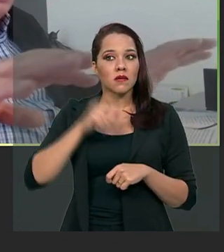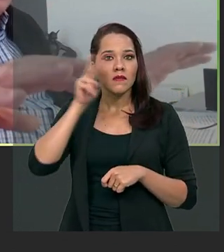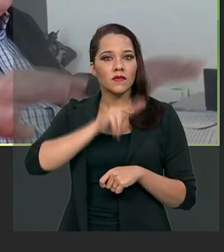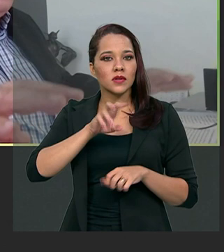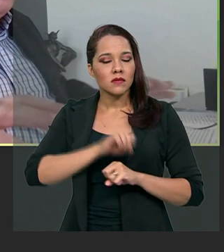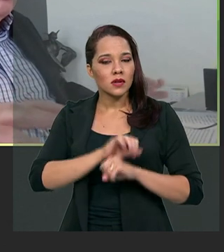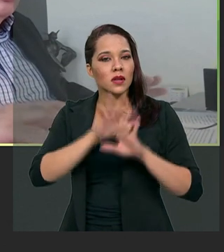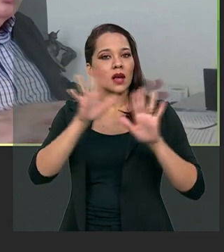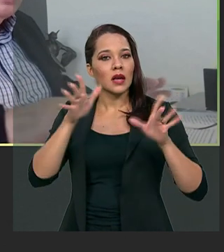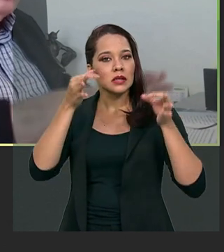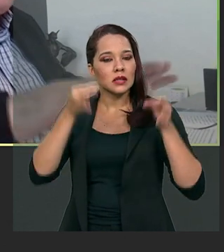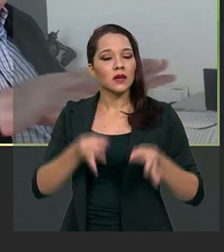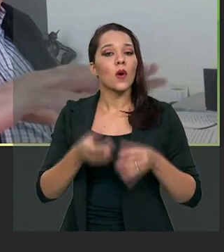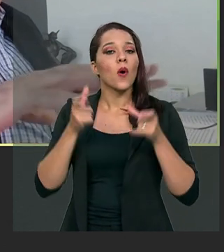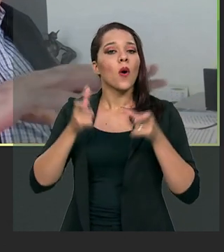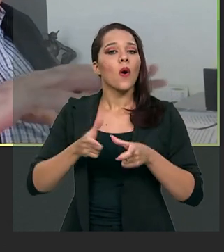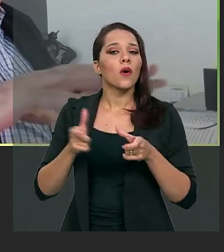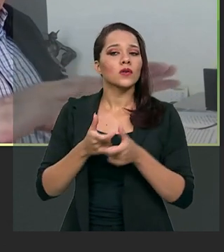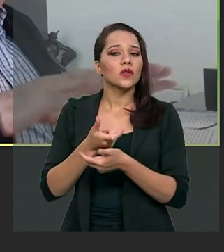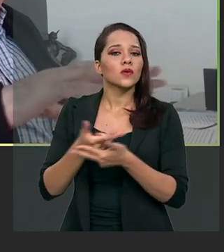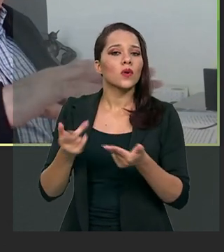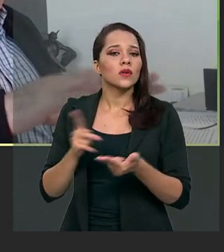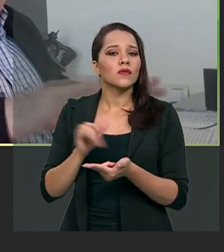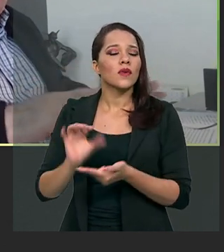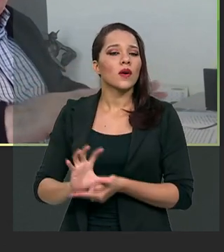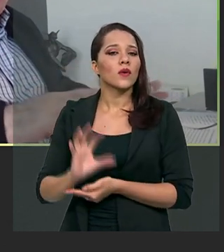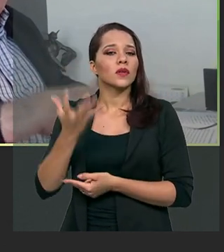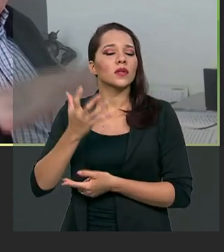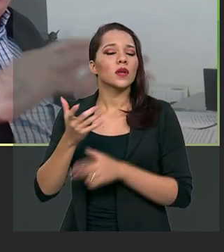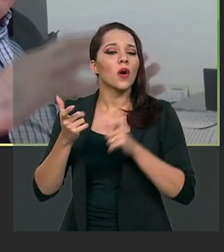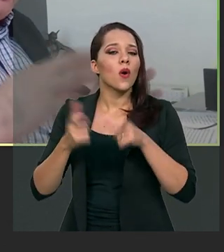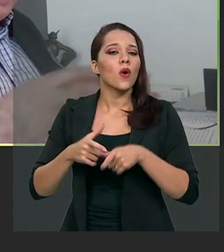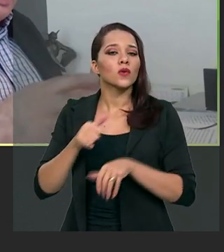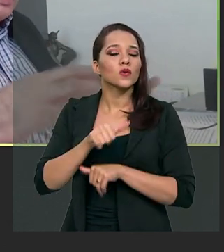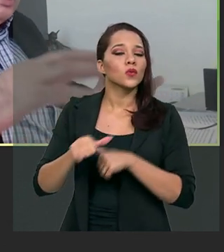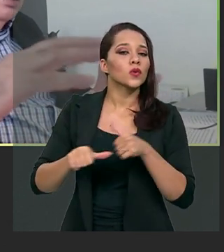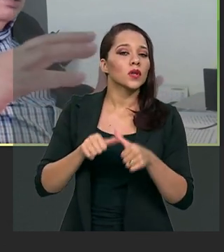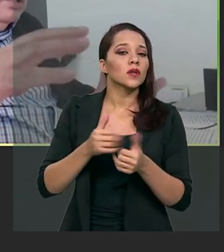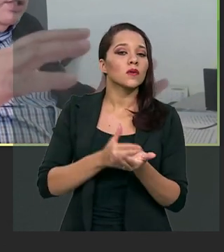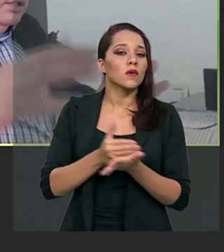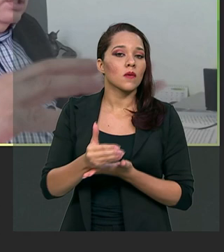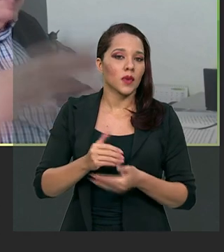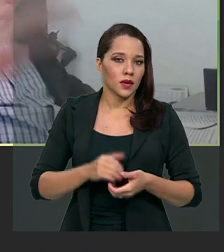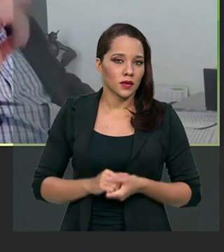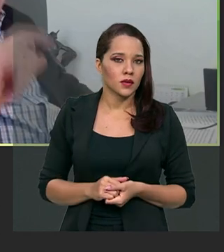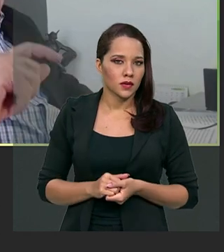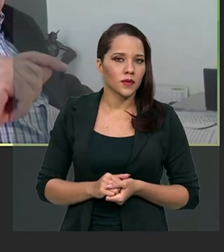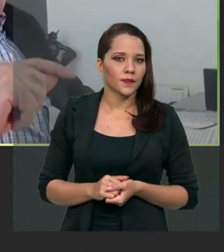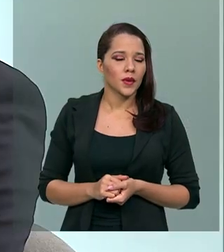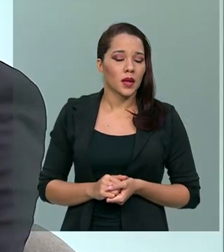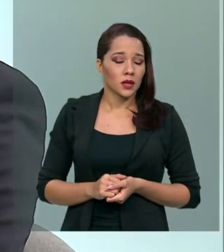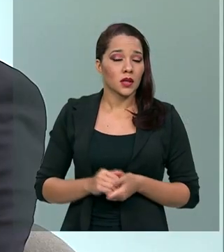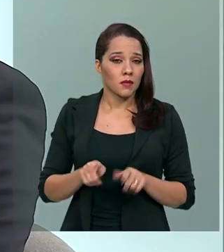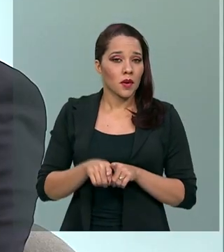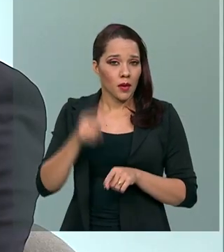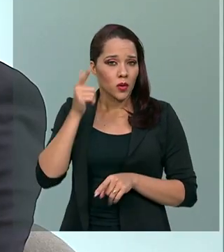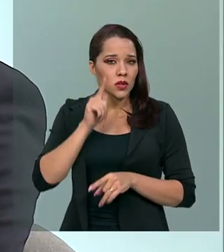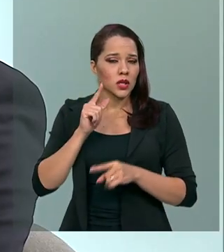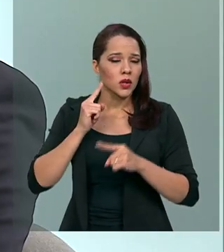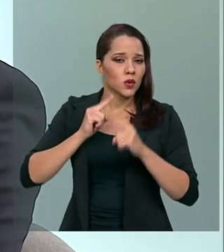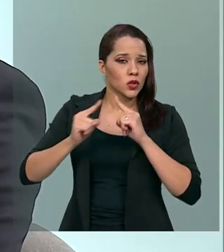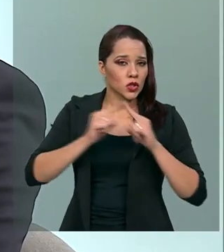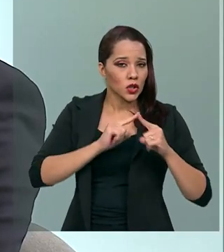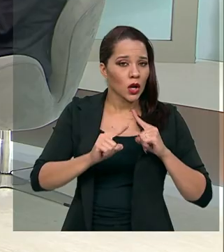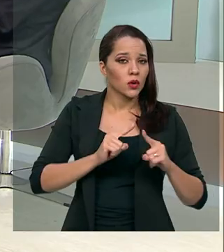clara de onde as coisas vão acontecer e como para se dialogar. E outra coisa,